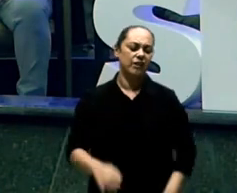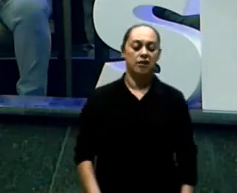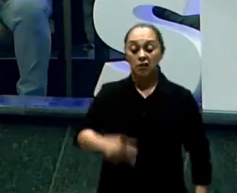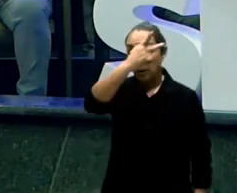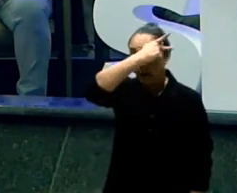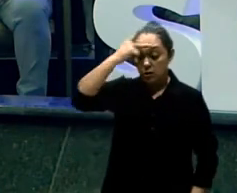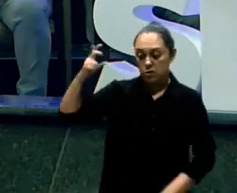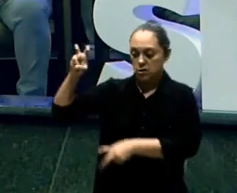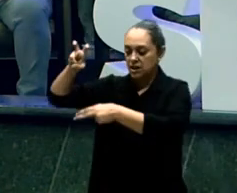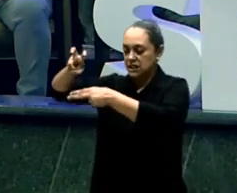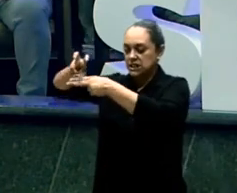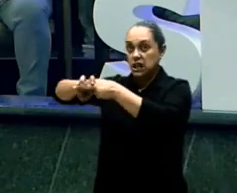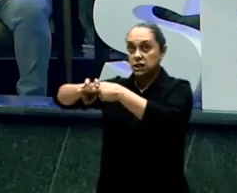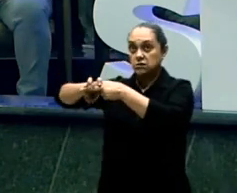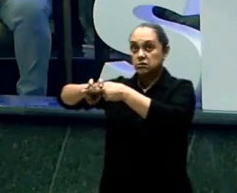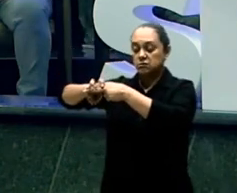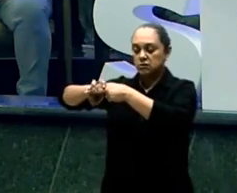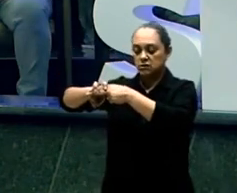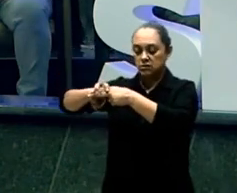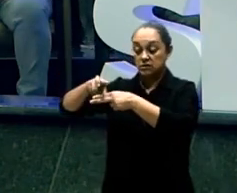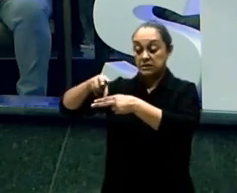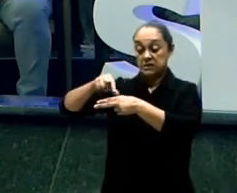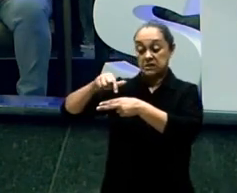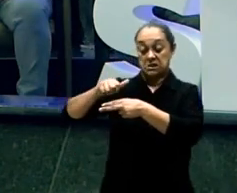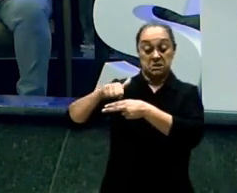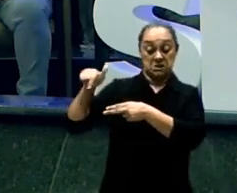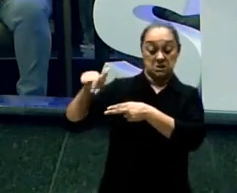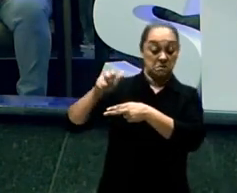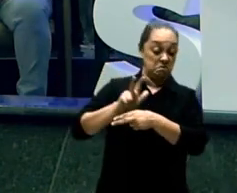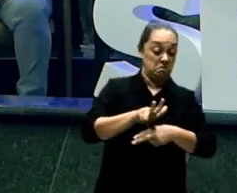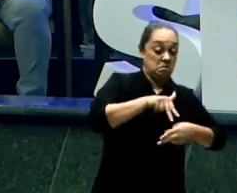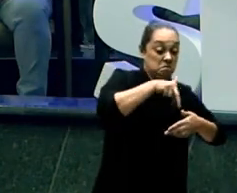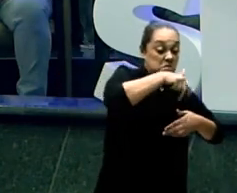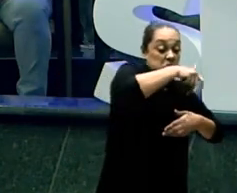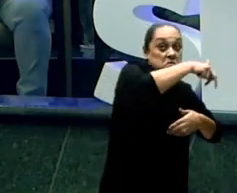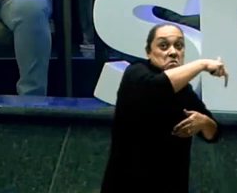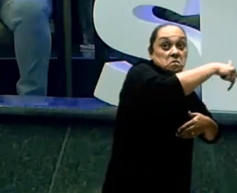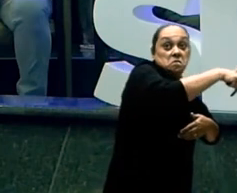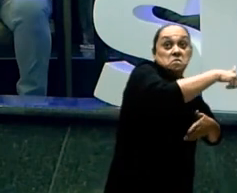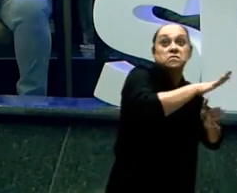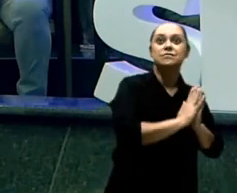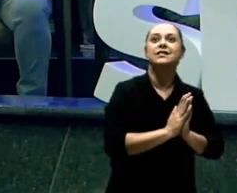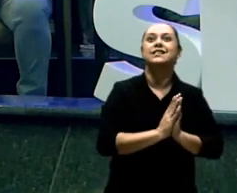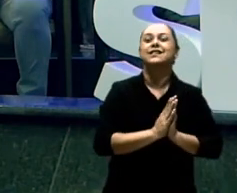que é assim Os nossos conflitos interpessoais Aqui dentro Não